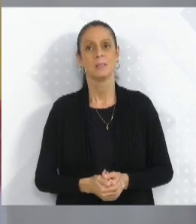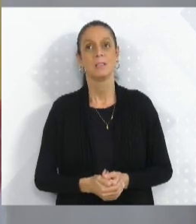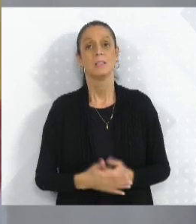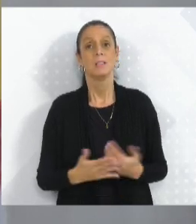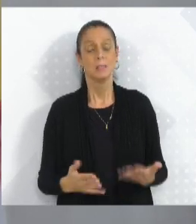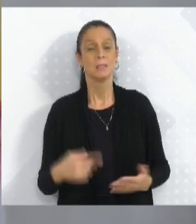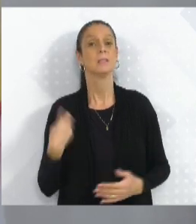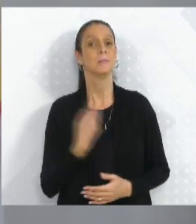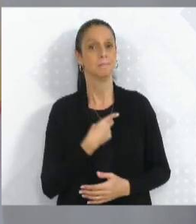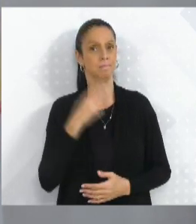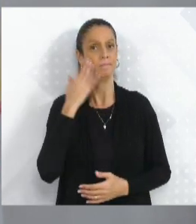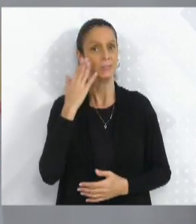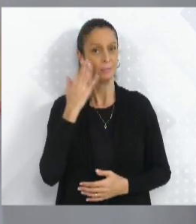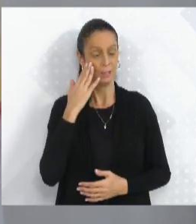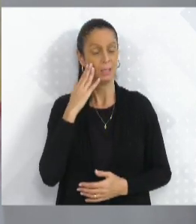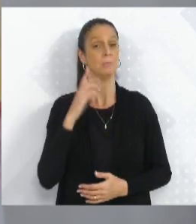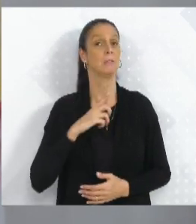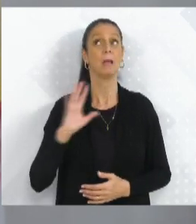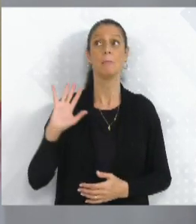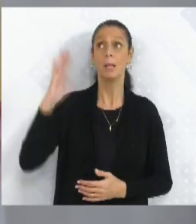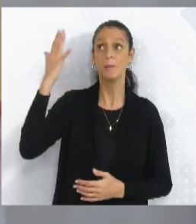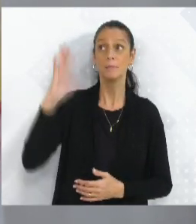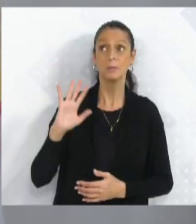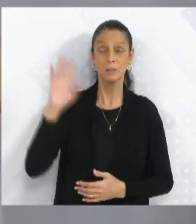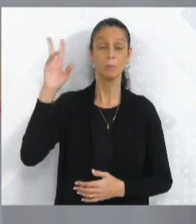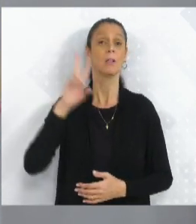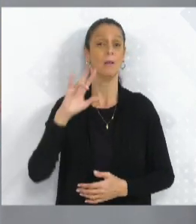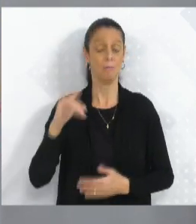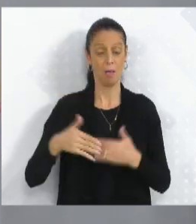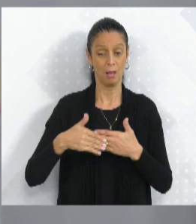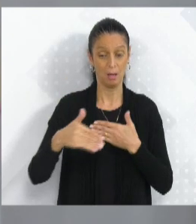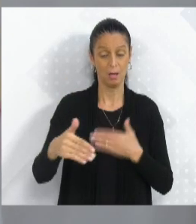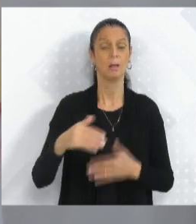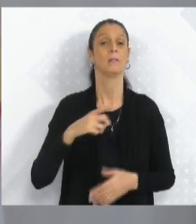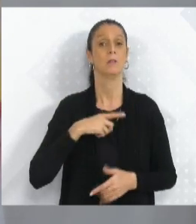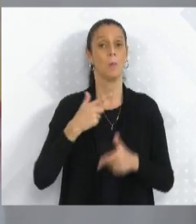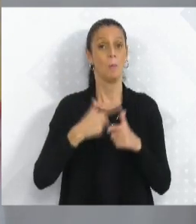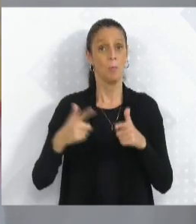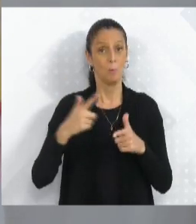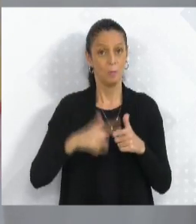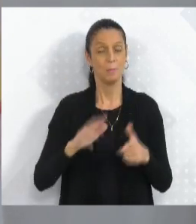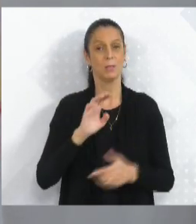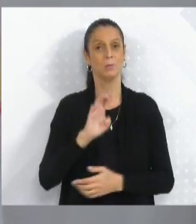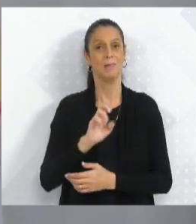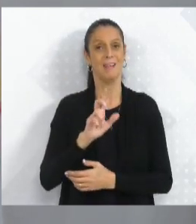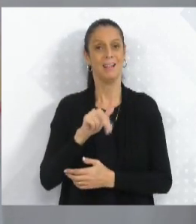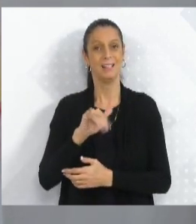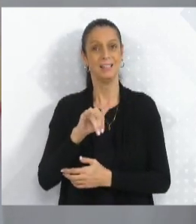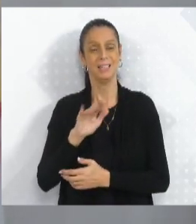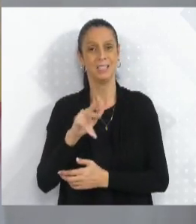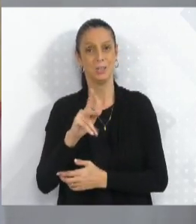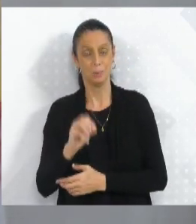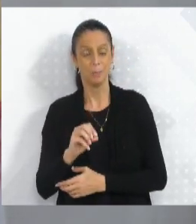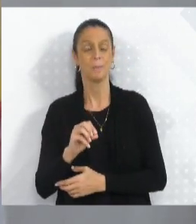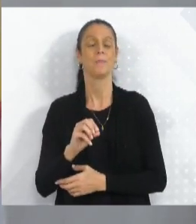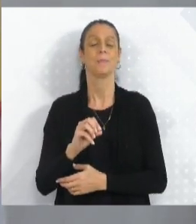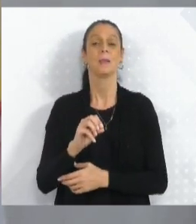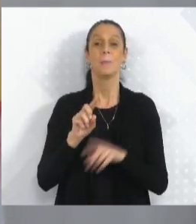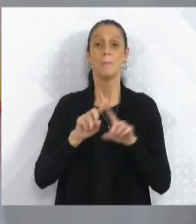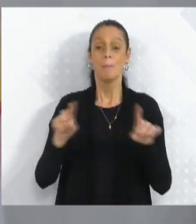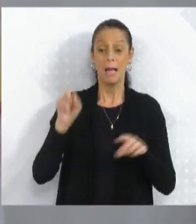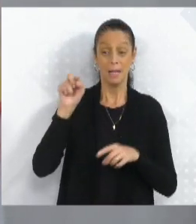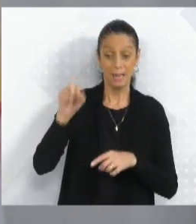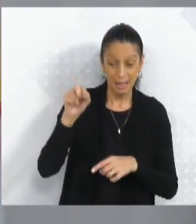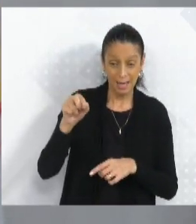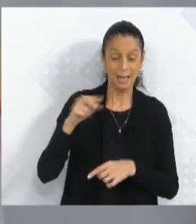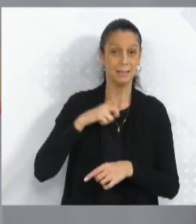preocupante a José Boatê, mas, felizmente, ela ainda funciona manualmente, mas, então, e com isso